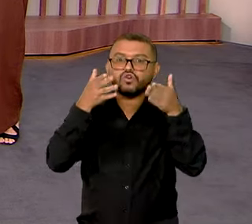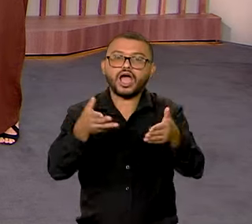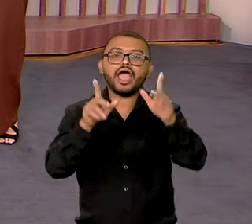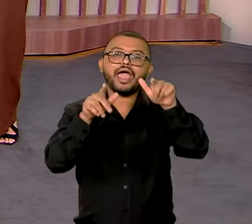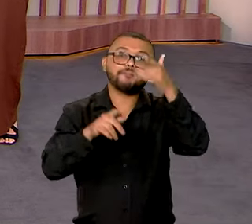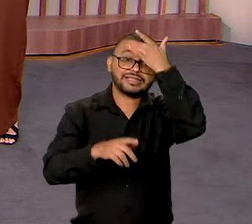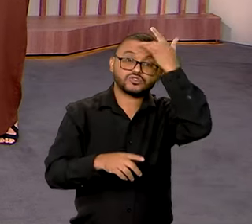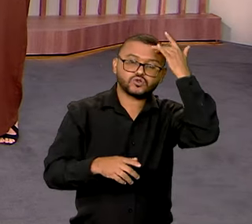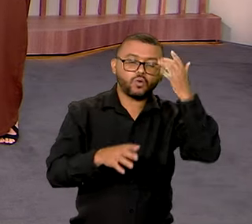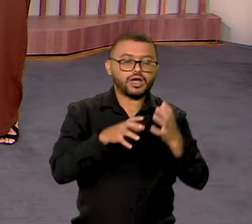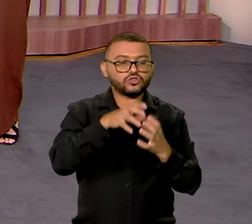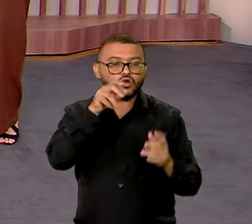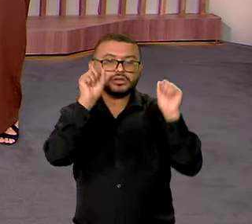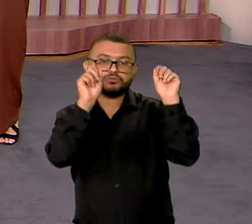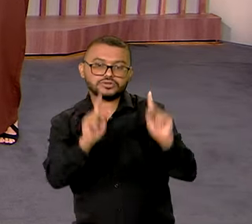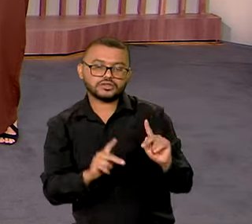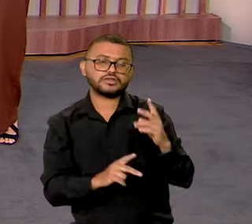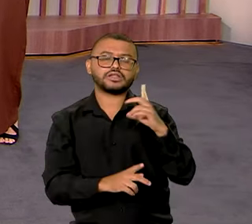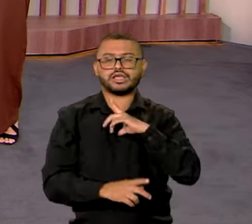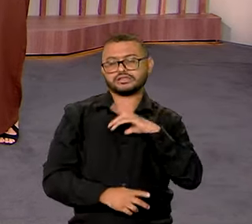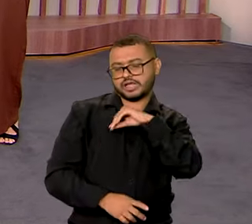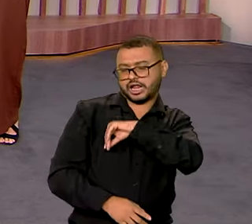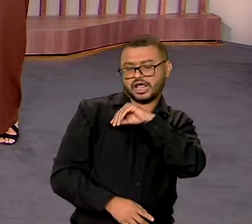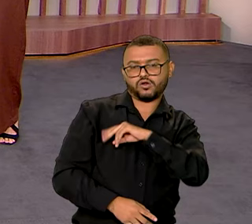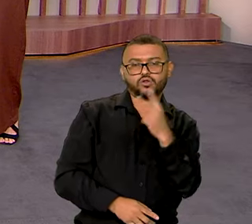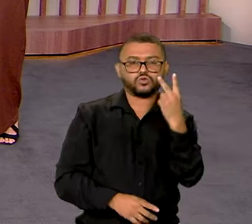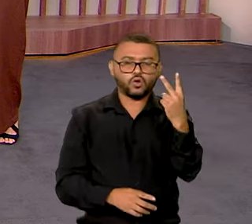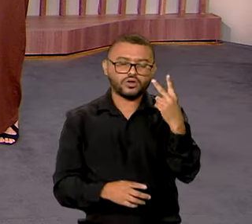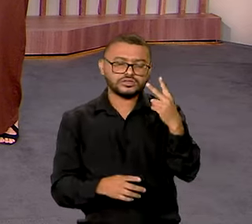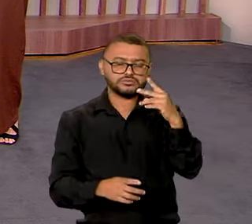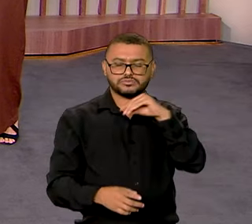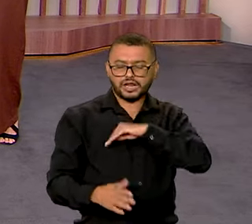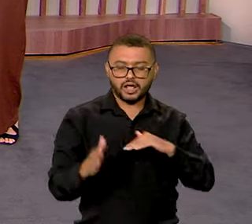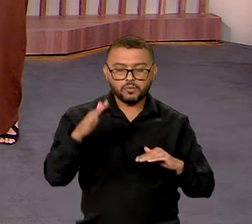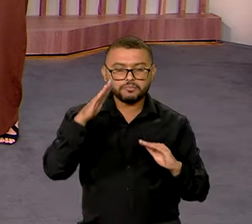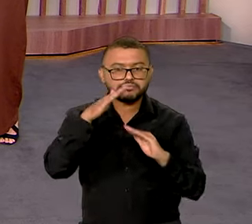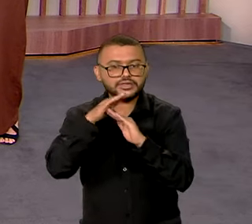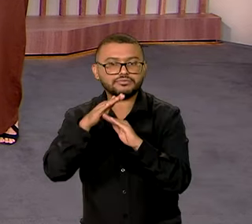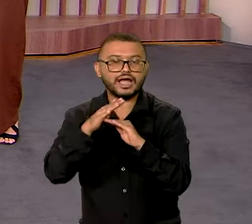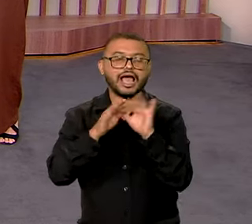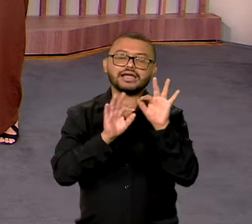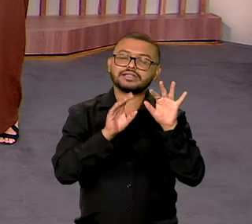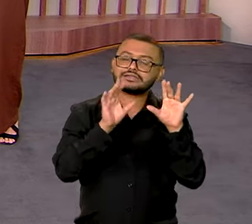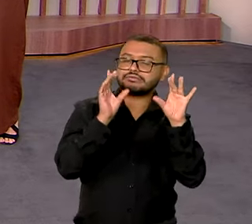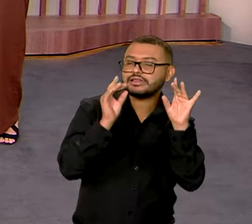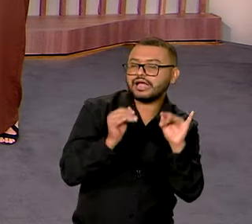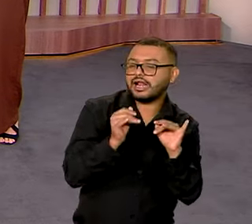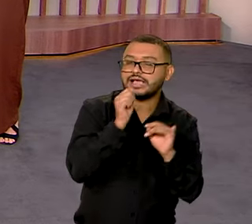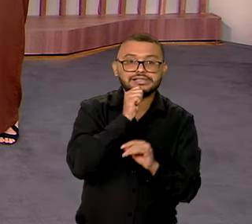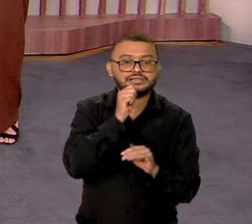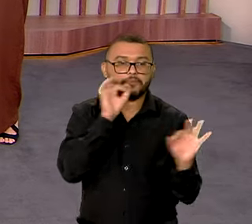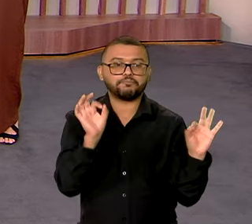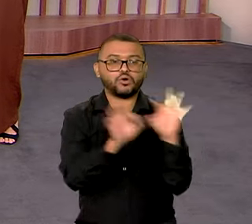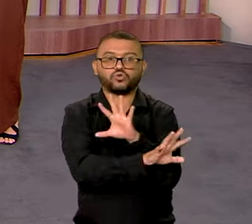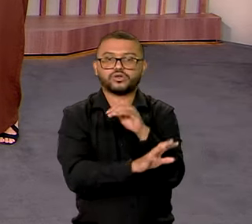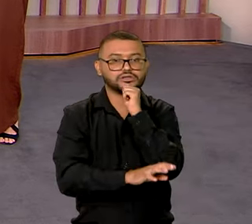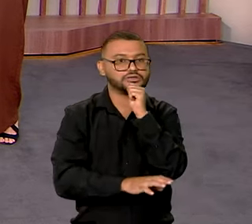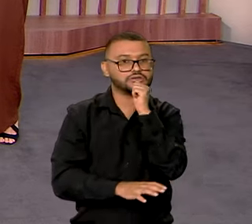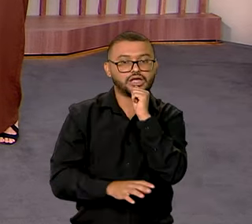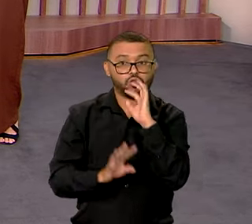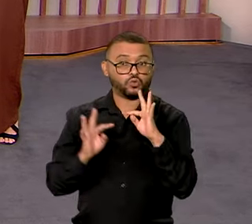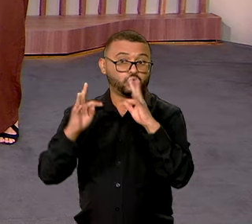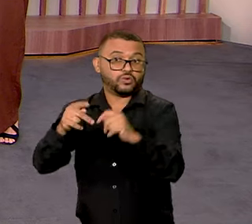aposentados, que ganham até dois salários mínimos, mas os detalhes do programa ainda estão sendo fechados. Não é um programa para todo mundo, é para